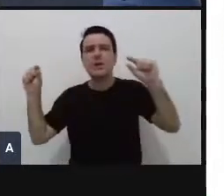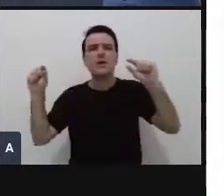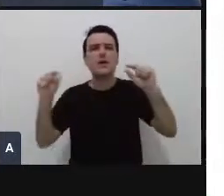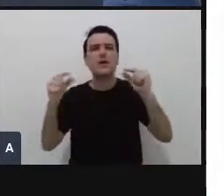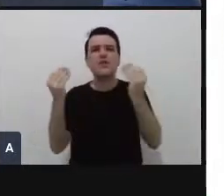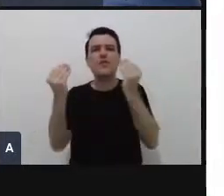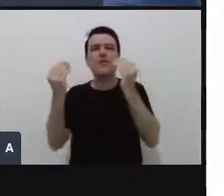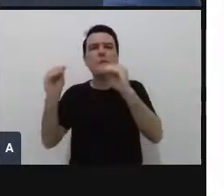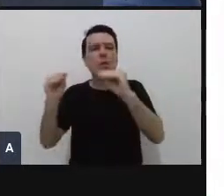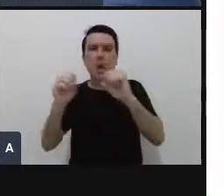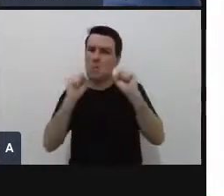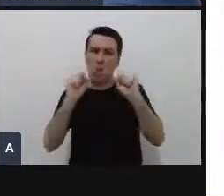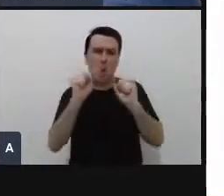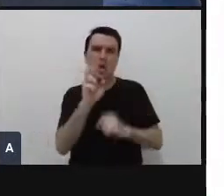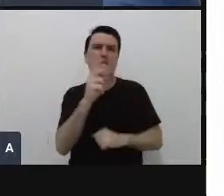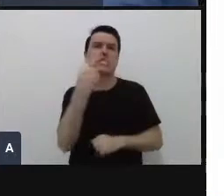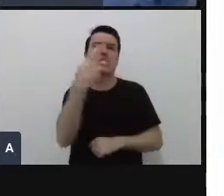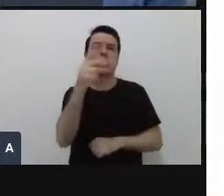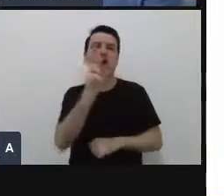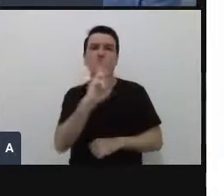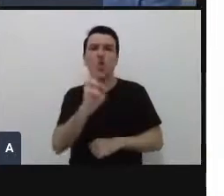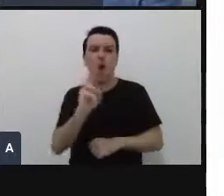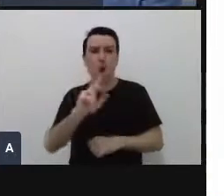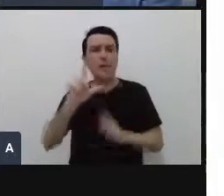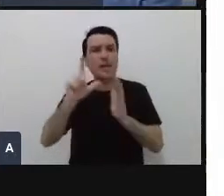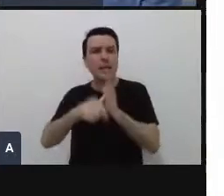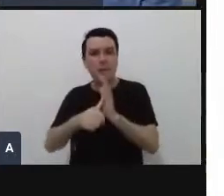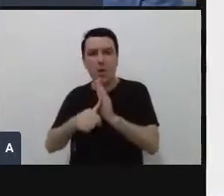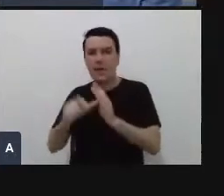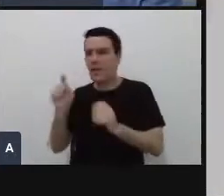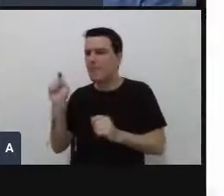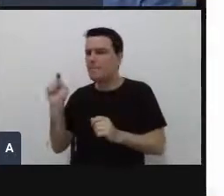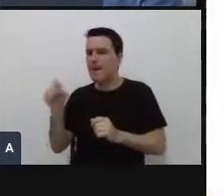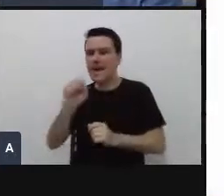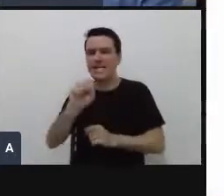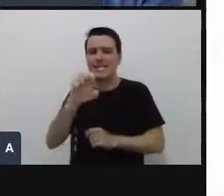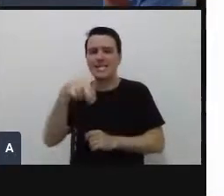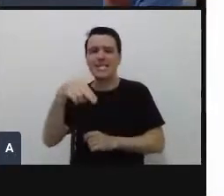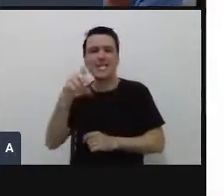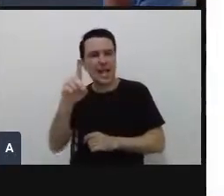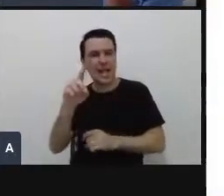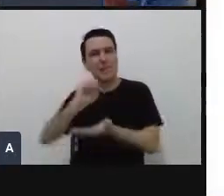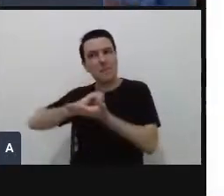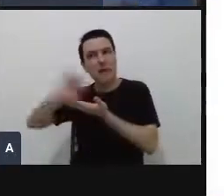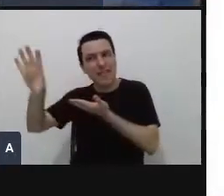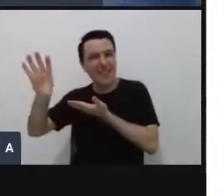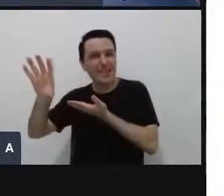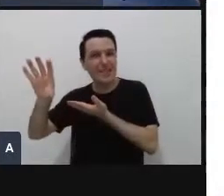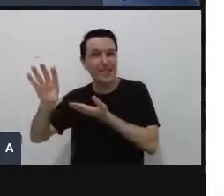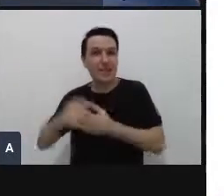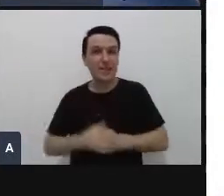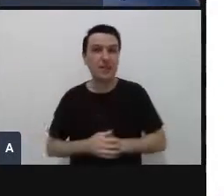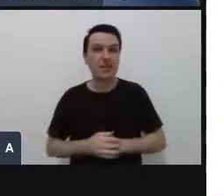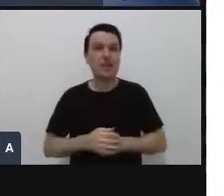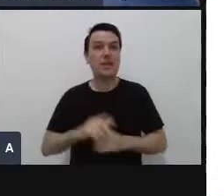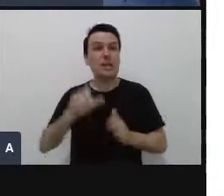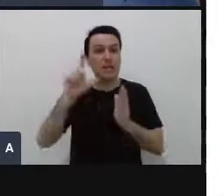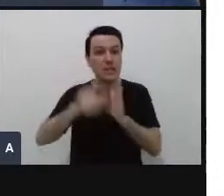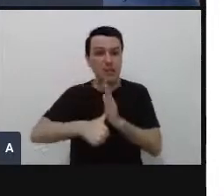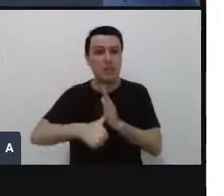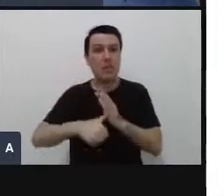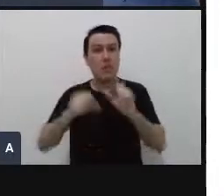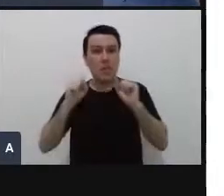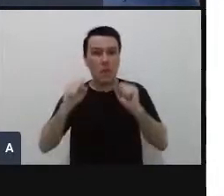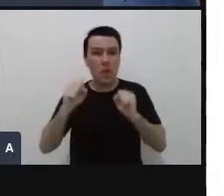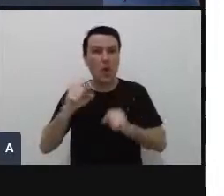podem colocar o nome de vocês e depois clicar em enviar e depois de enviar as questões de vocês vocês podem também e